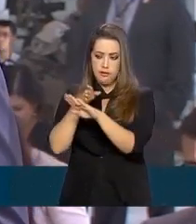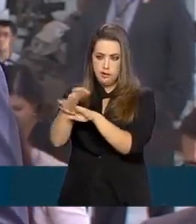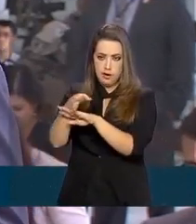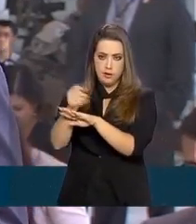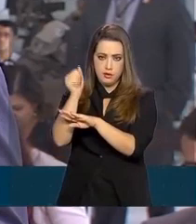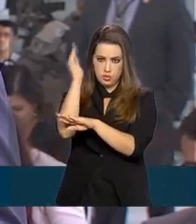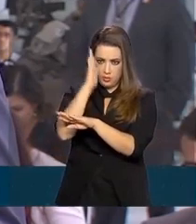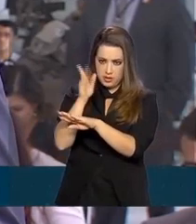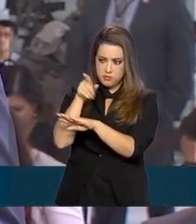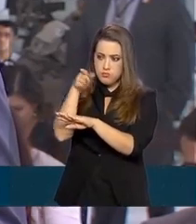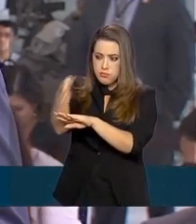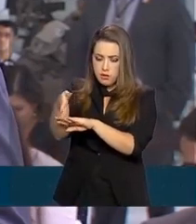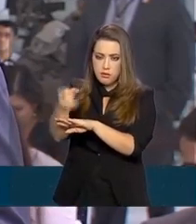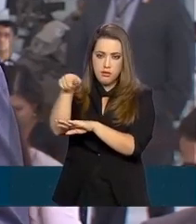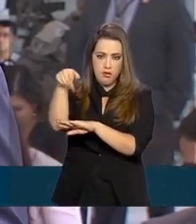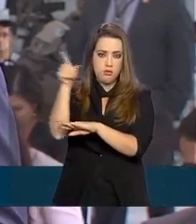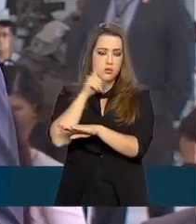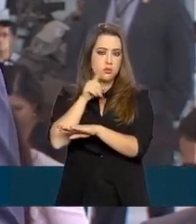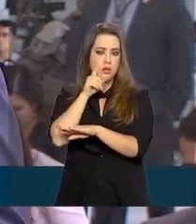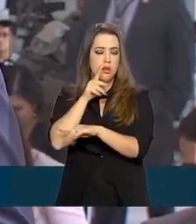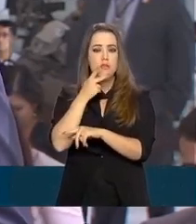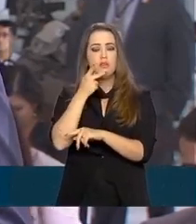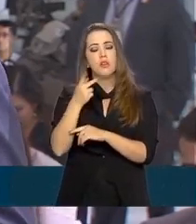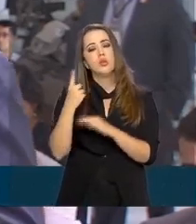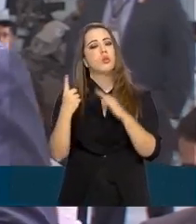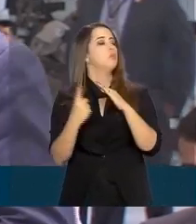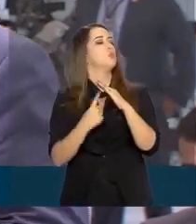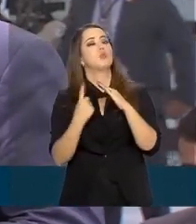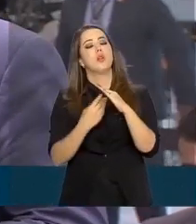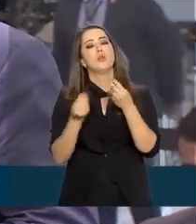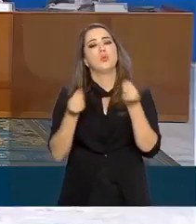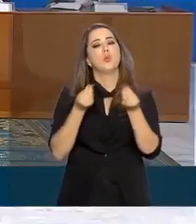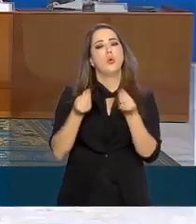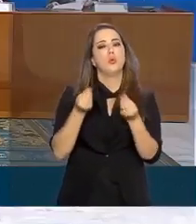medidas pelo isolamento, se chegaram a discutir essa questão.